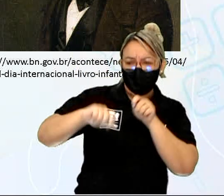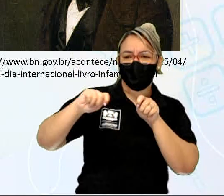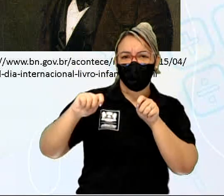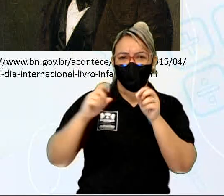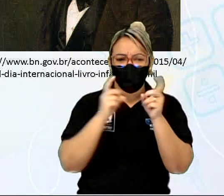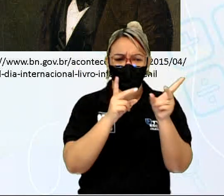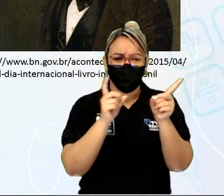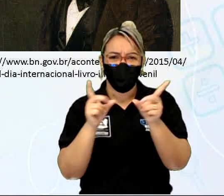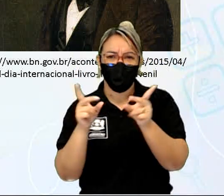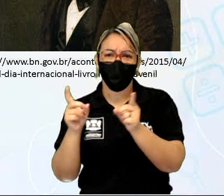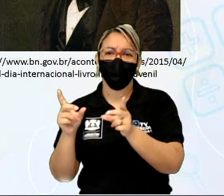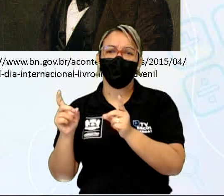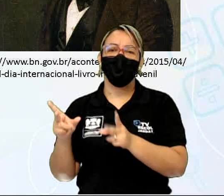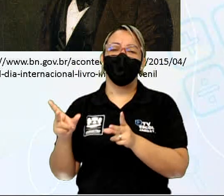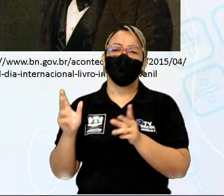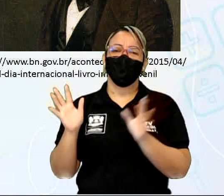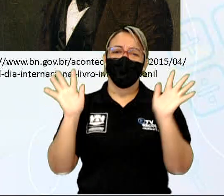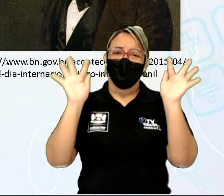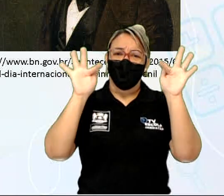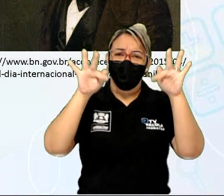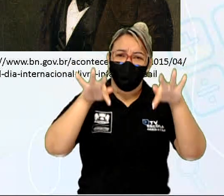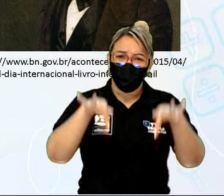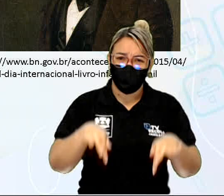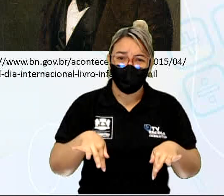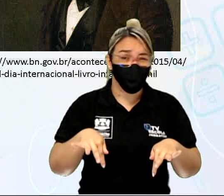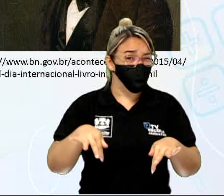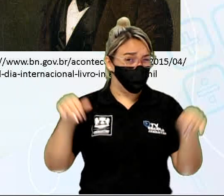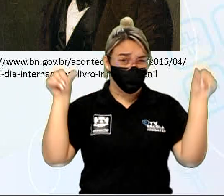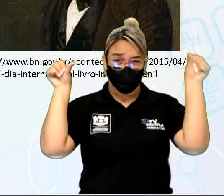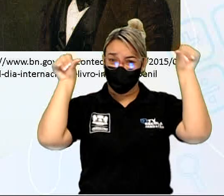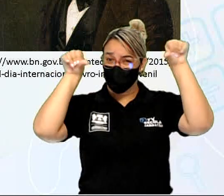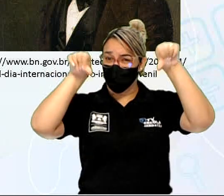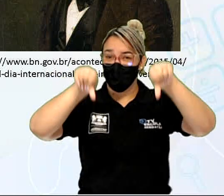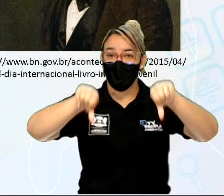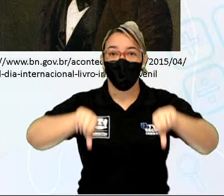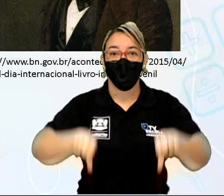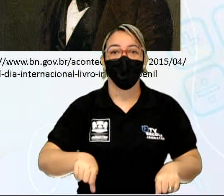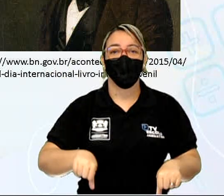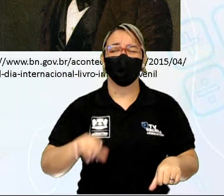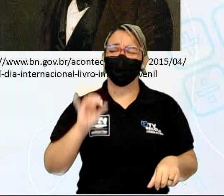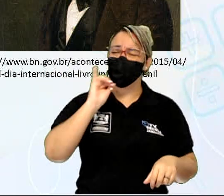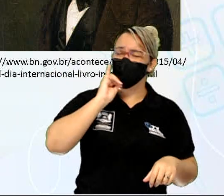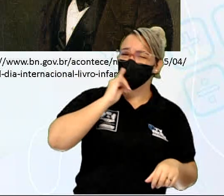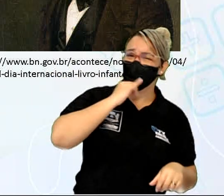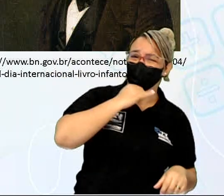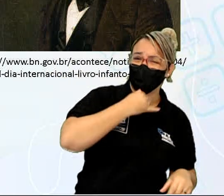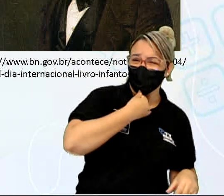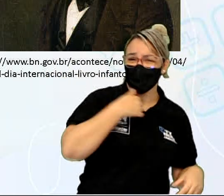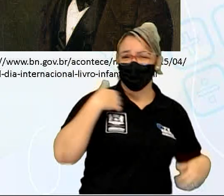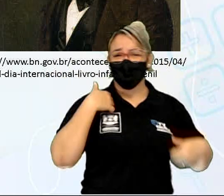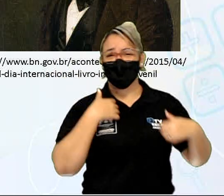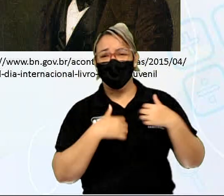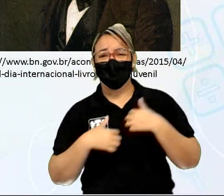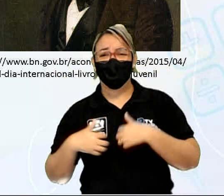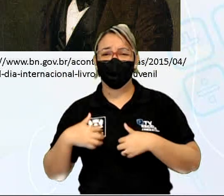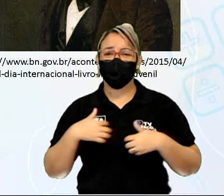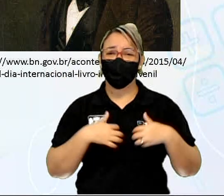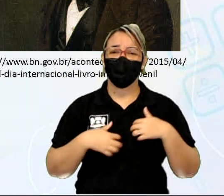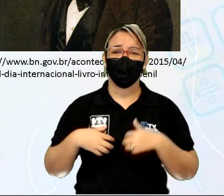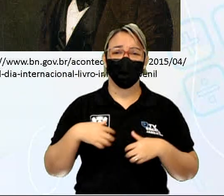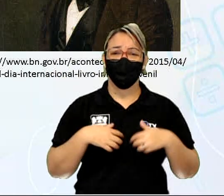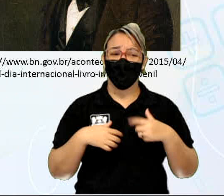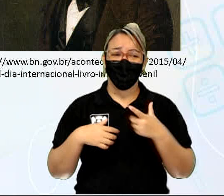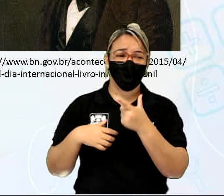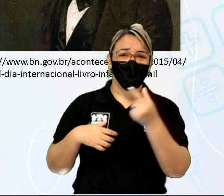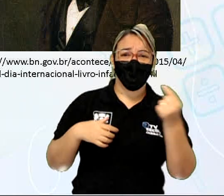final que possamos dizer que é um final terrível, mas é um final triste, né, e muitas vezes isso foge